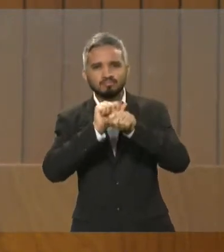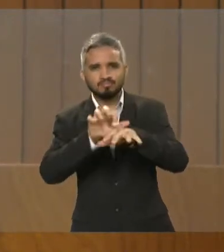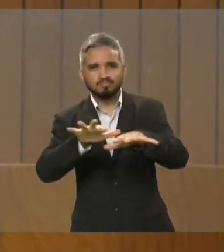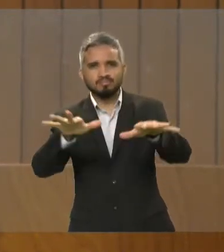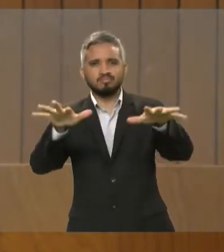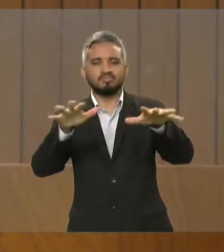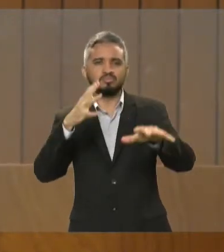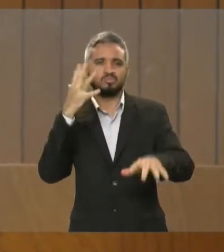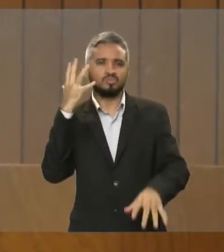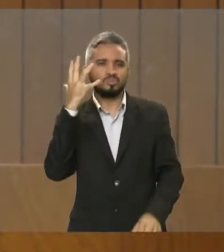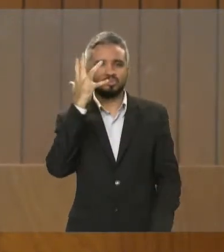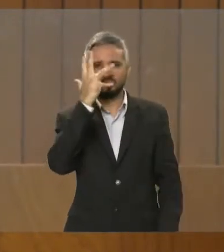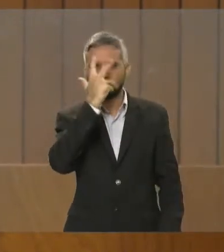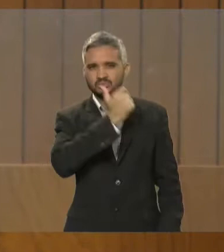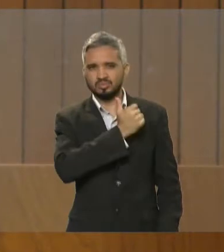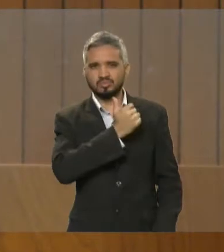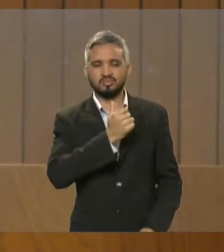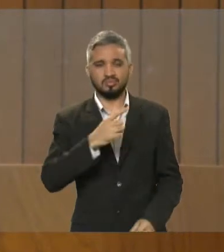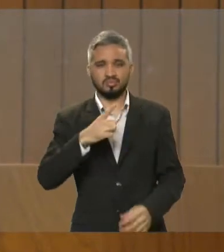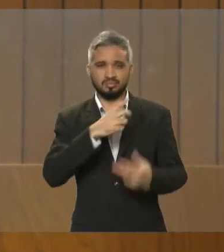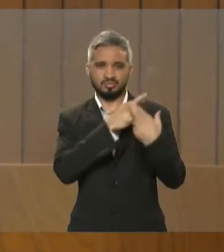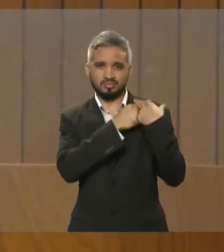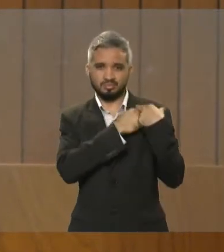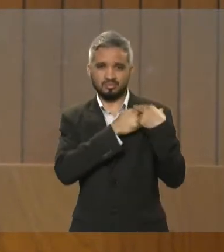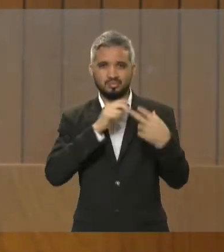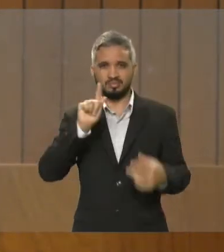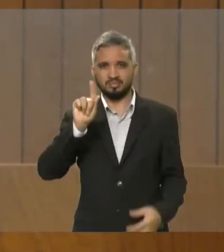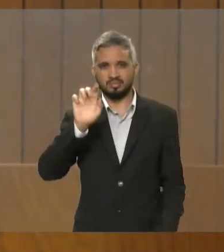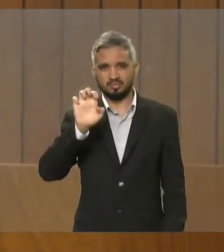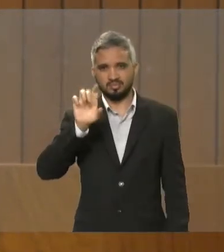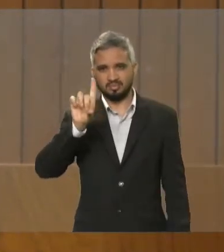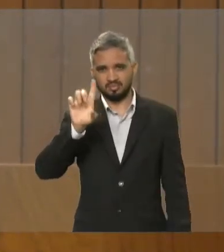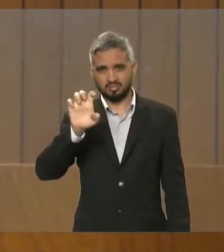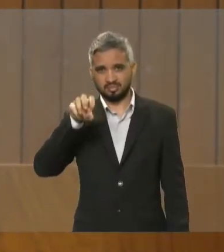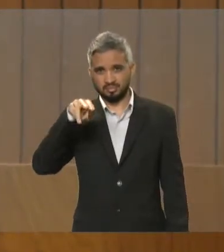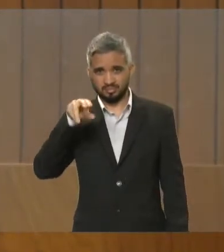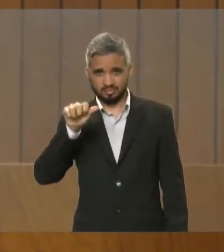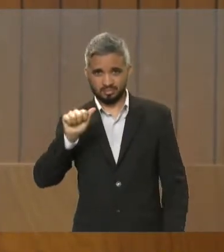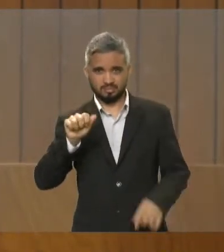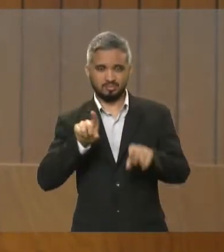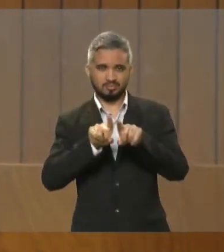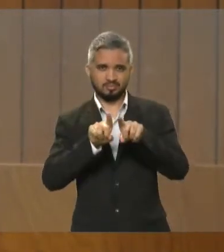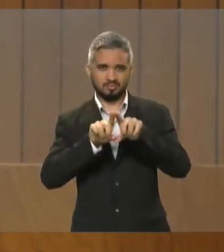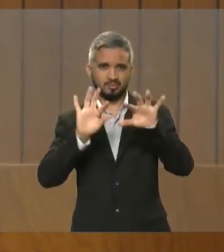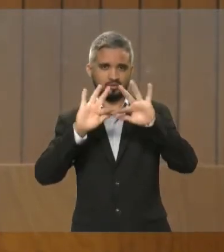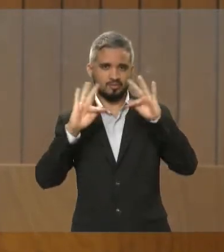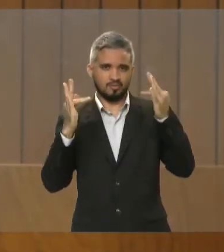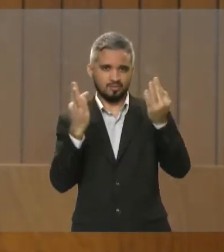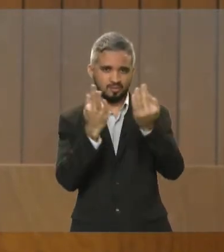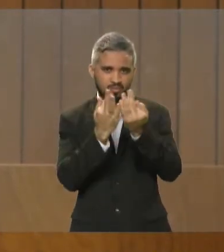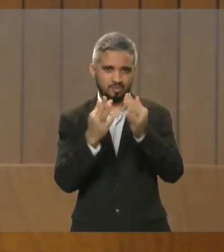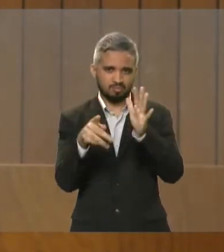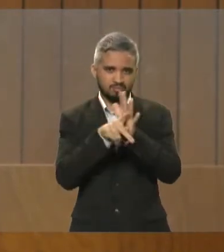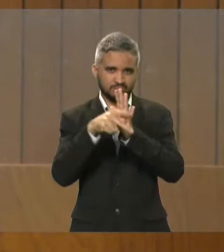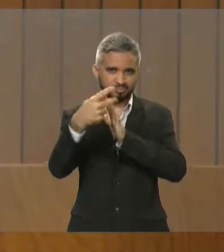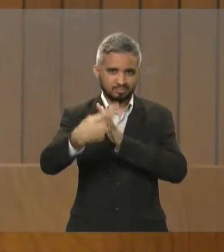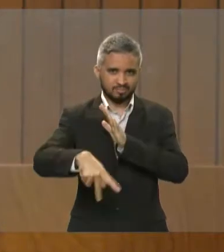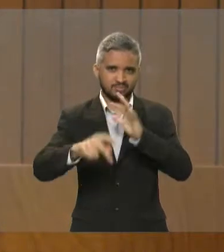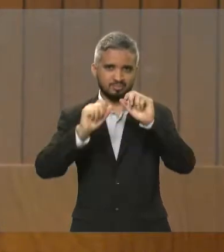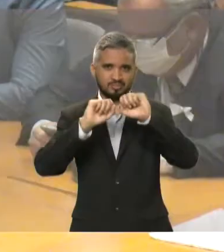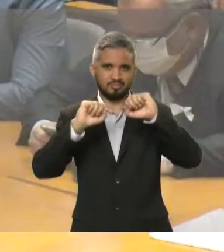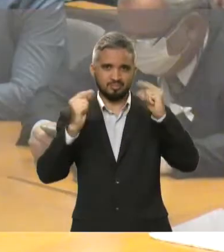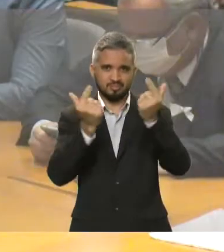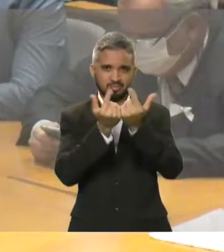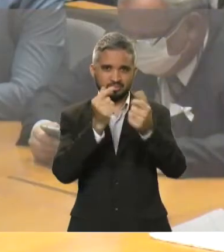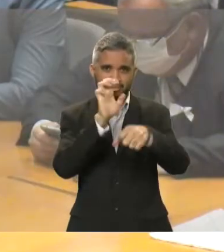GEDEMA e por todos que realmente fazem a família da Assembleia Legislativa, incluindo aqui